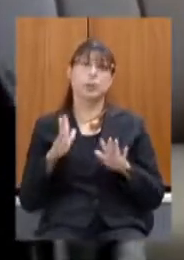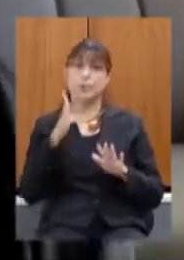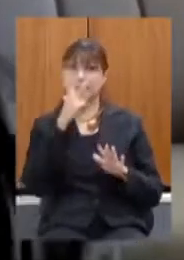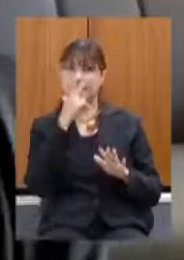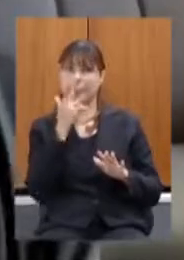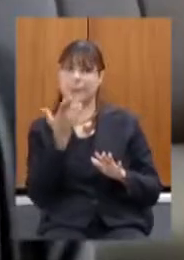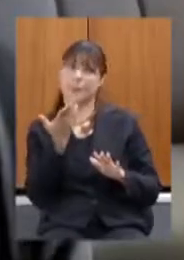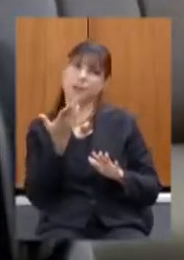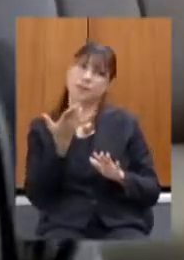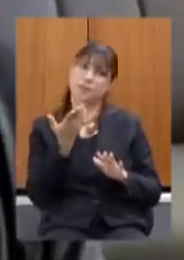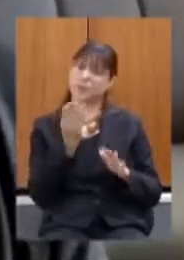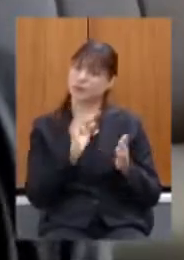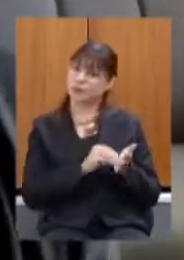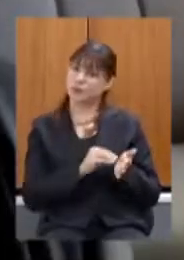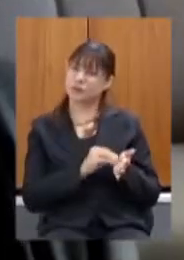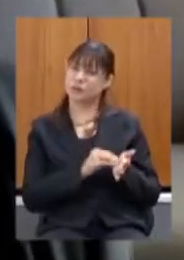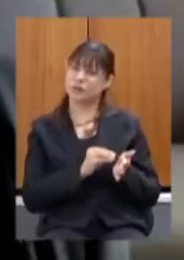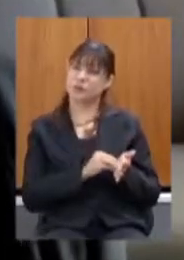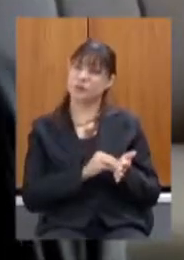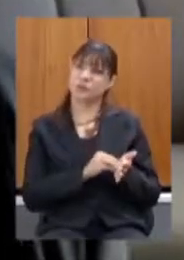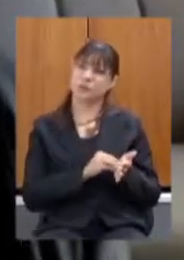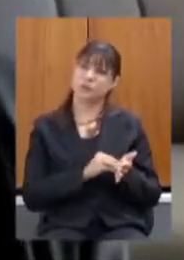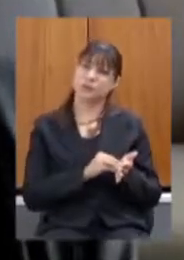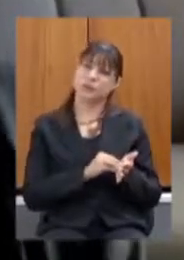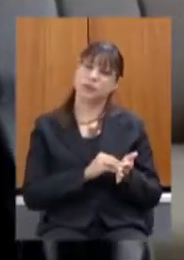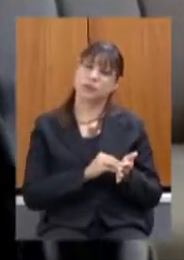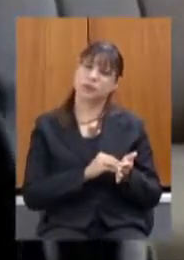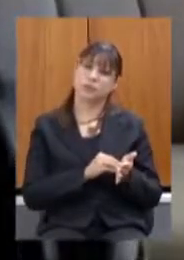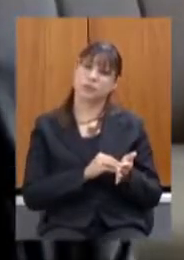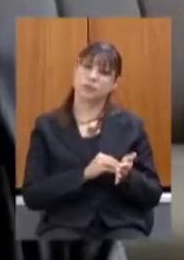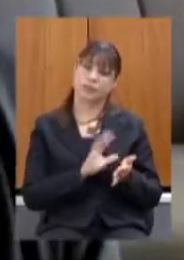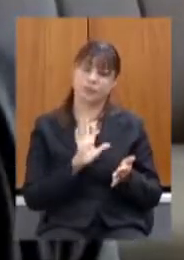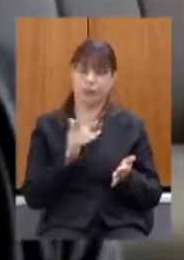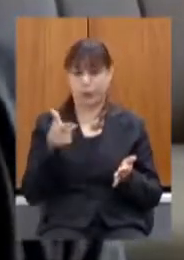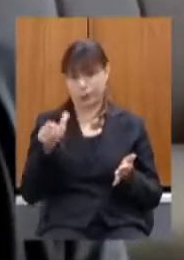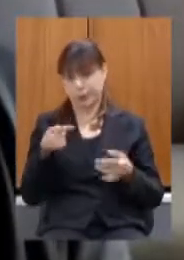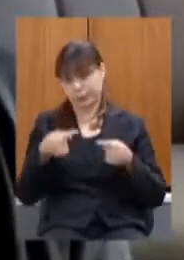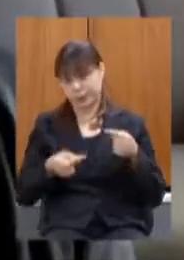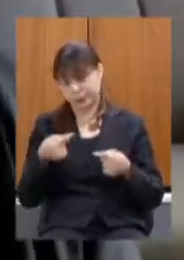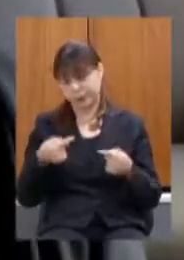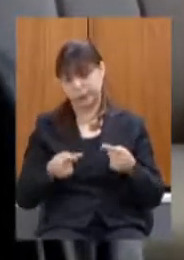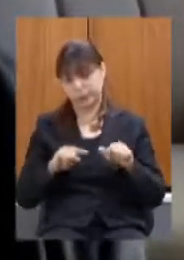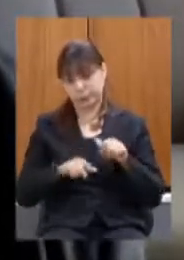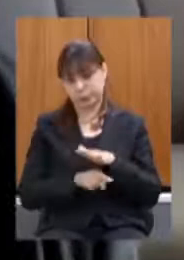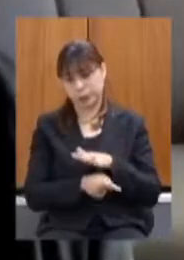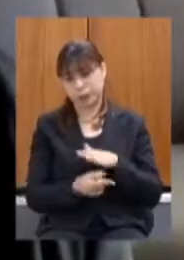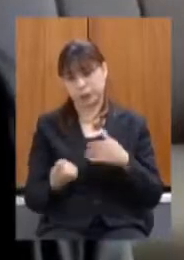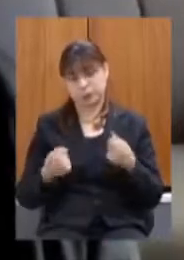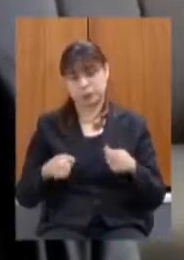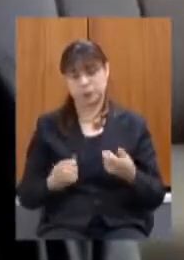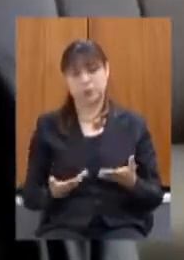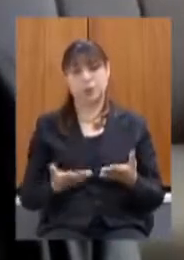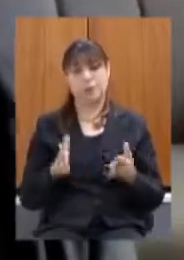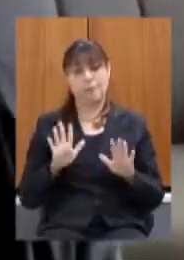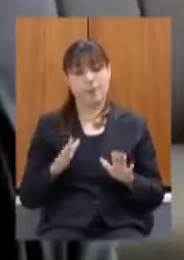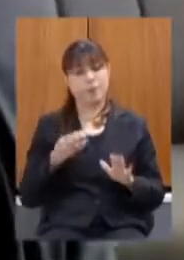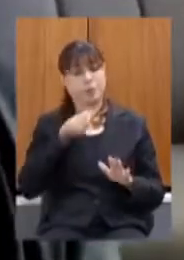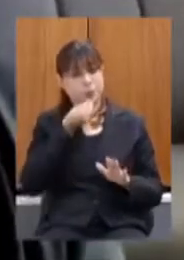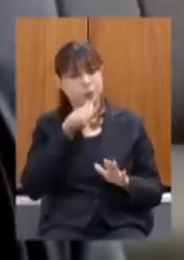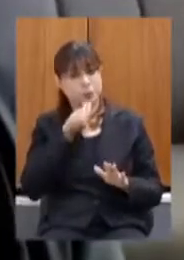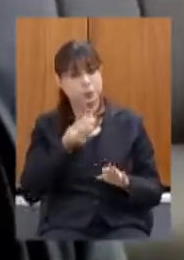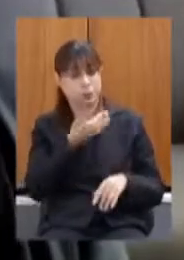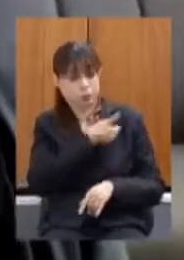falta maior e aí é uma discussão mais profunda é que o governo poderia buscar nessa fase